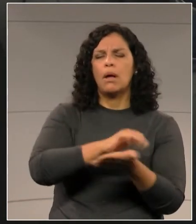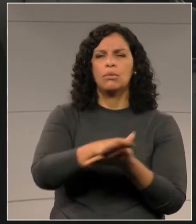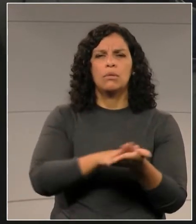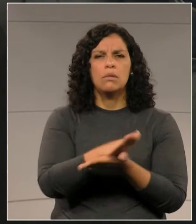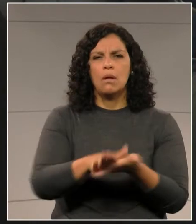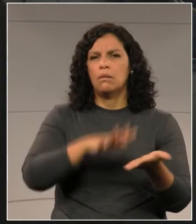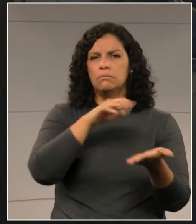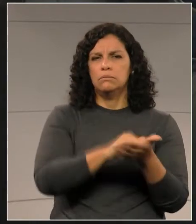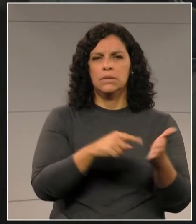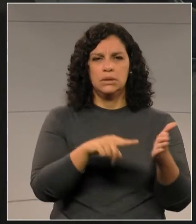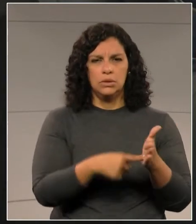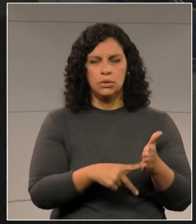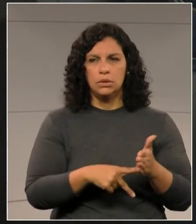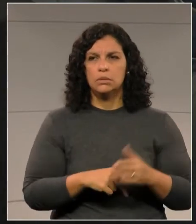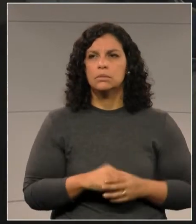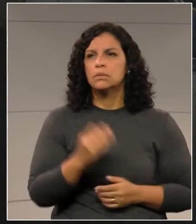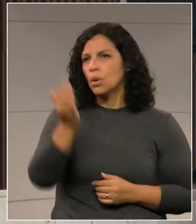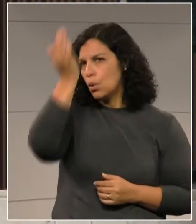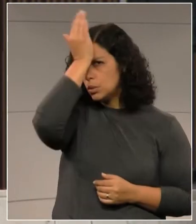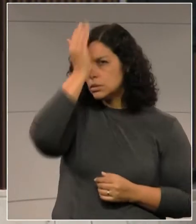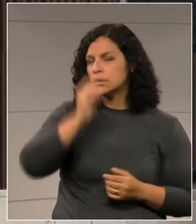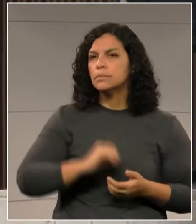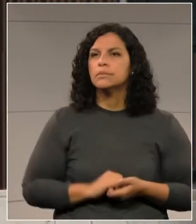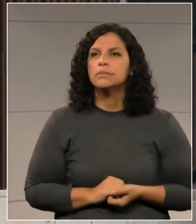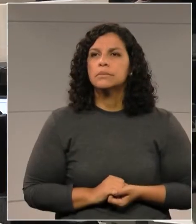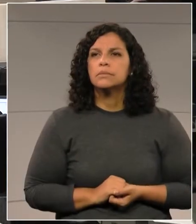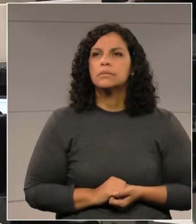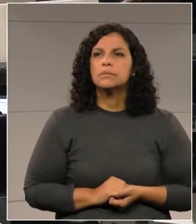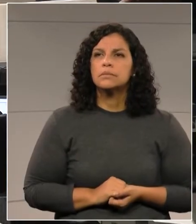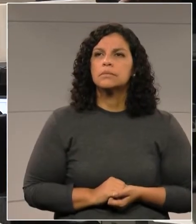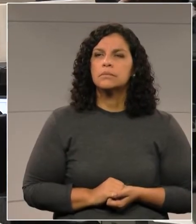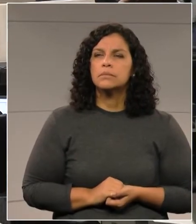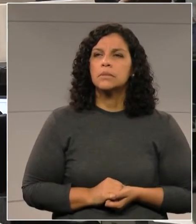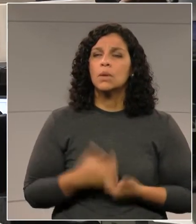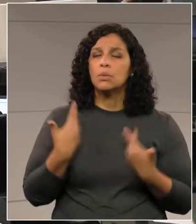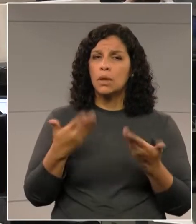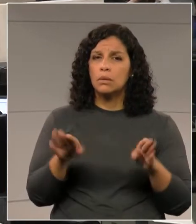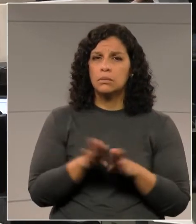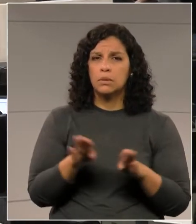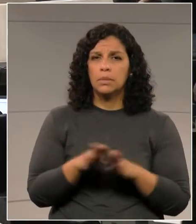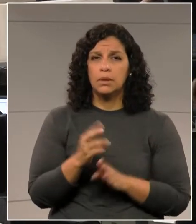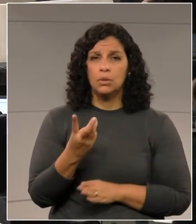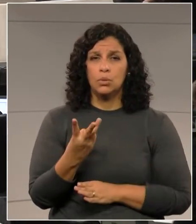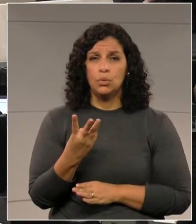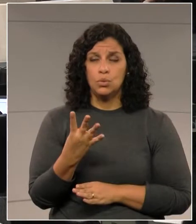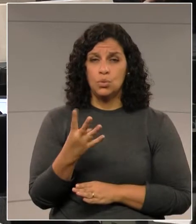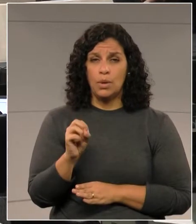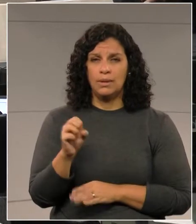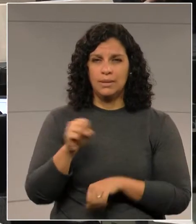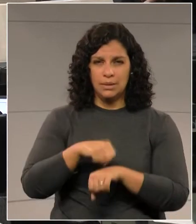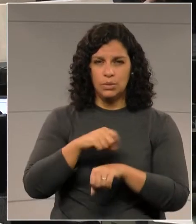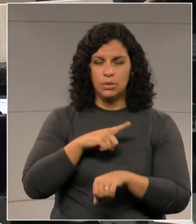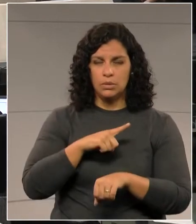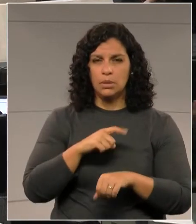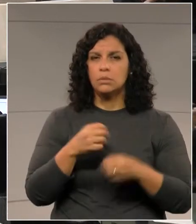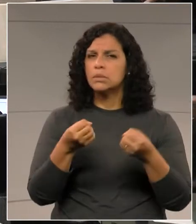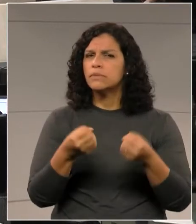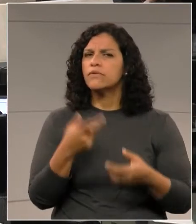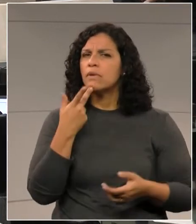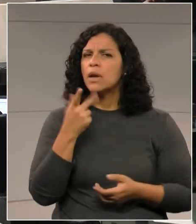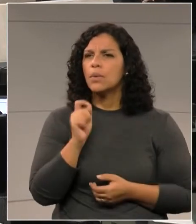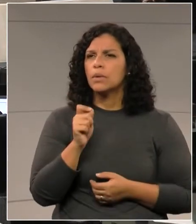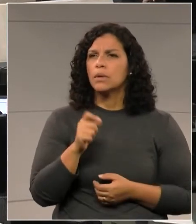se sindicalizar. Obrigado. Deputado Rússia. Eu só queria, nos 40 segundos que tem, de